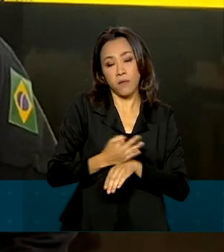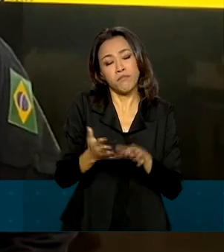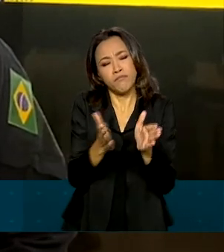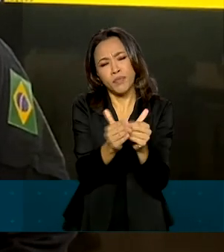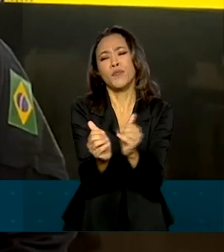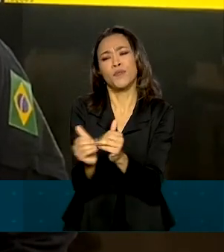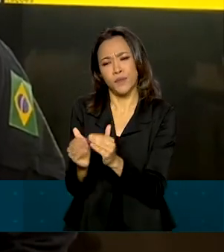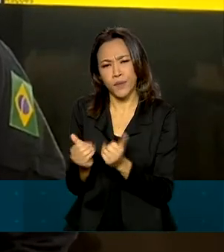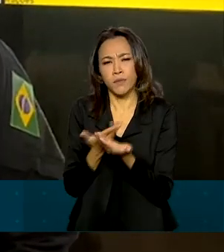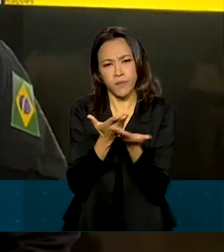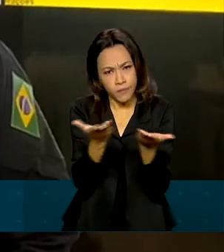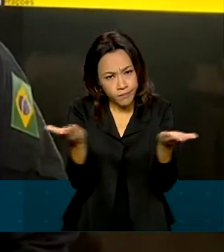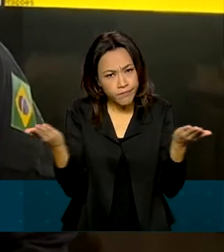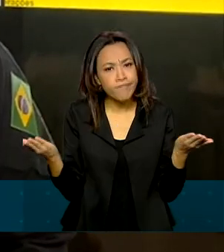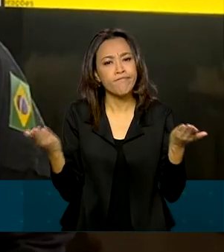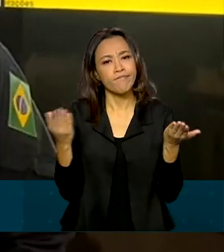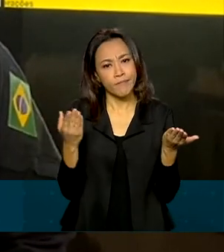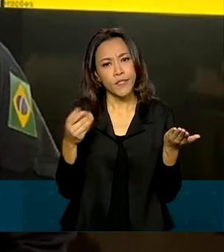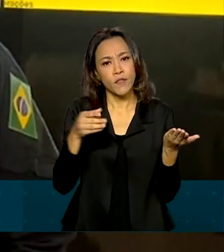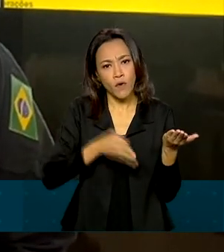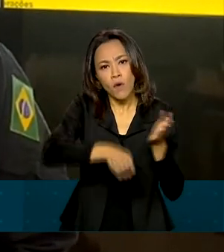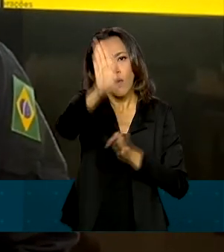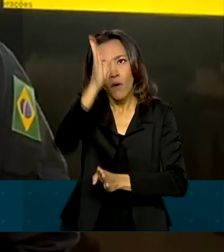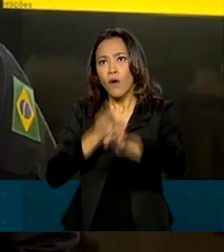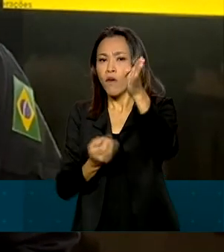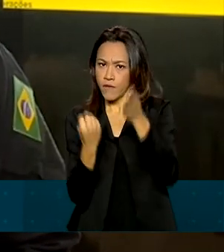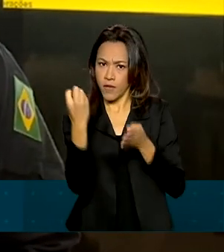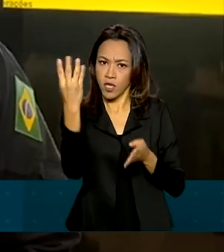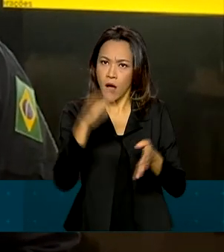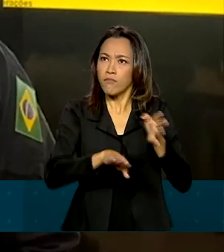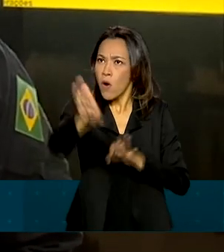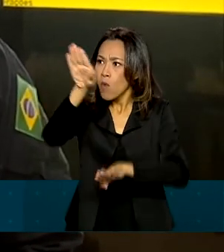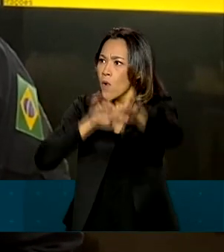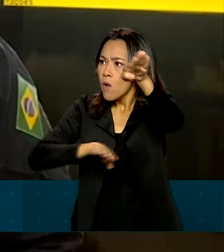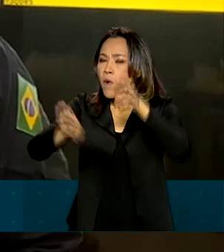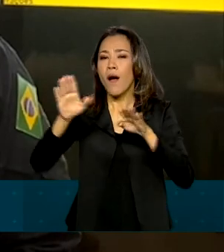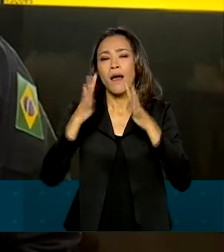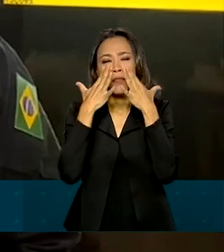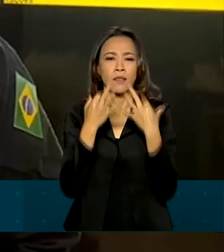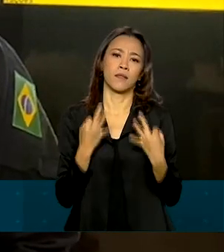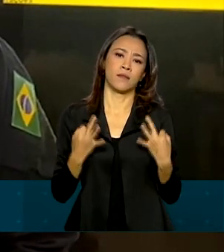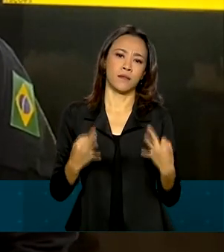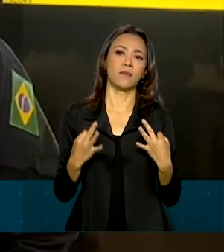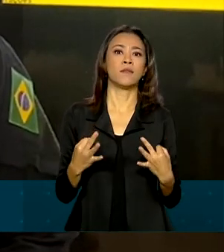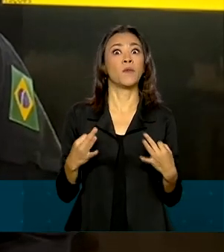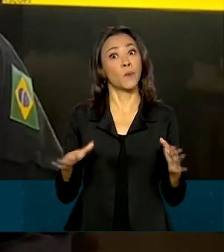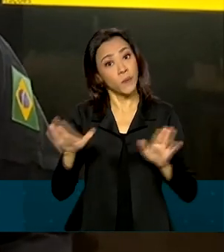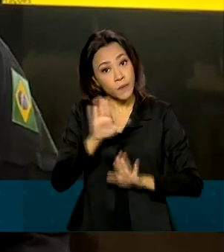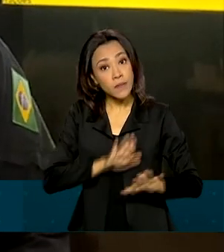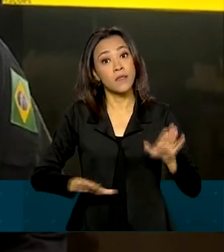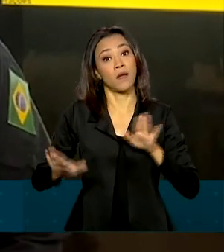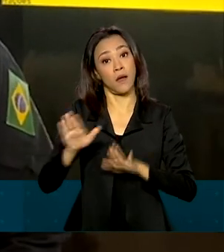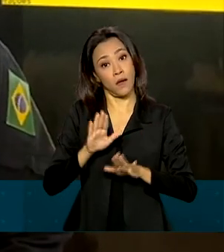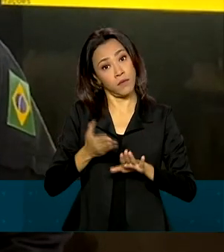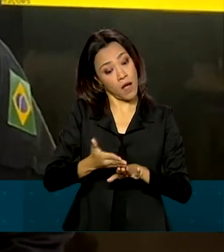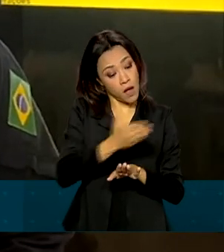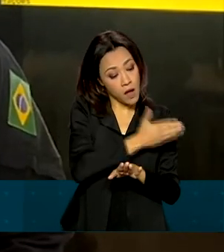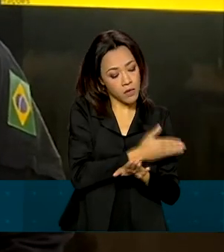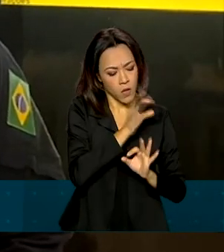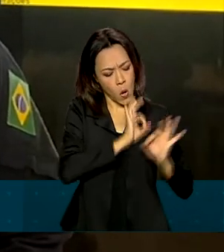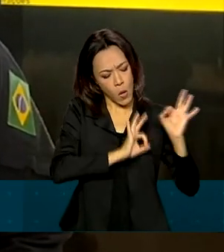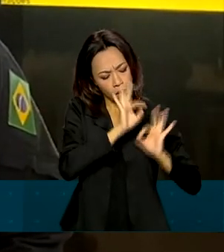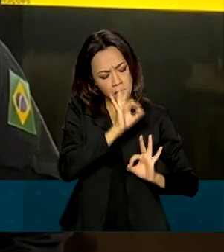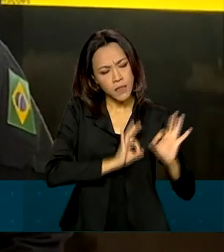condutores que se desloquem pelas rodovias federais em todo o Brasil que tenham atenção, cuidado durante o deslocamento e programe bem a sua viagem.